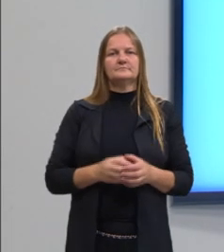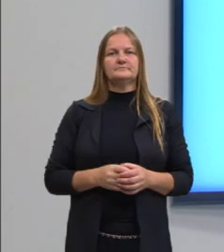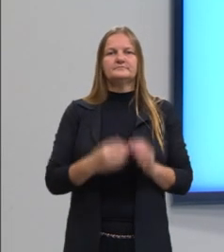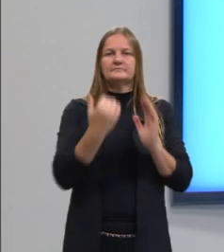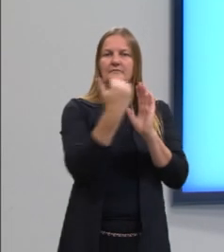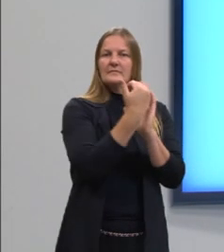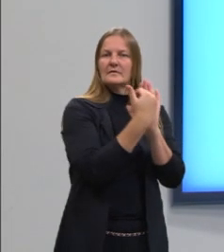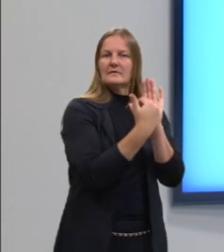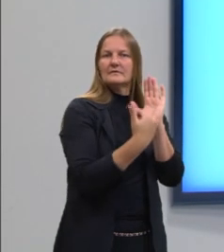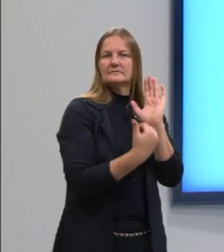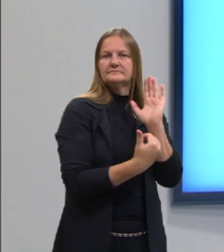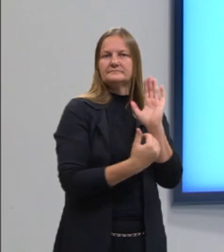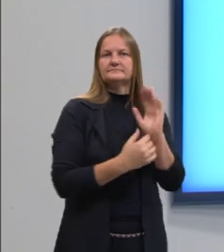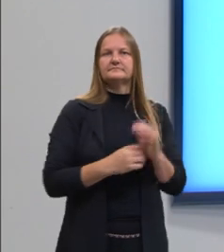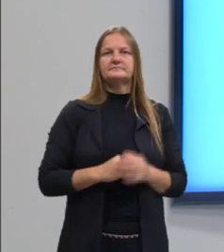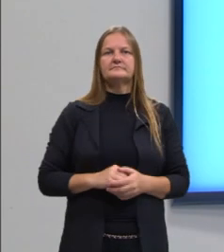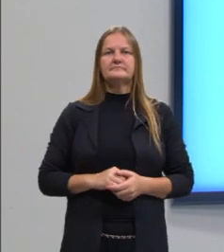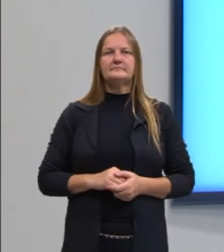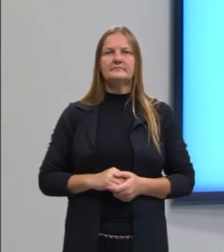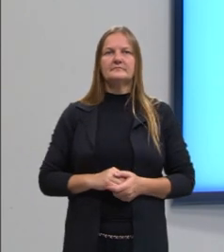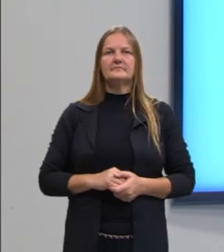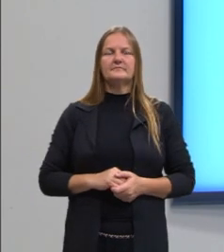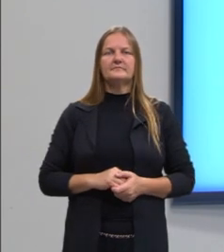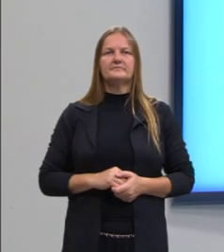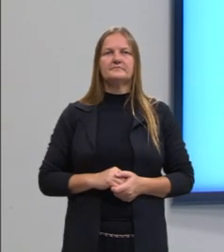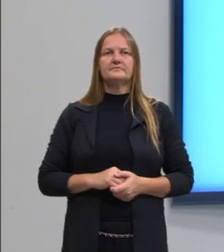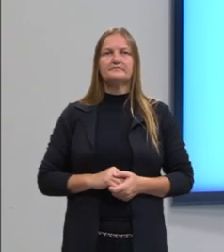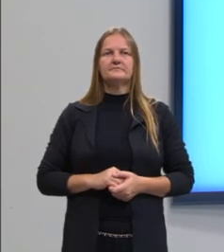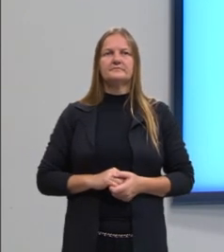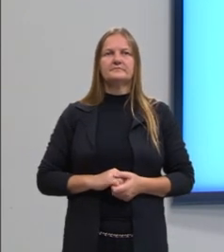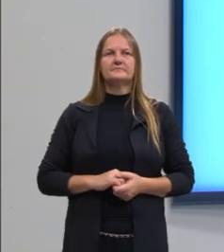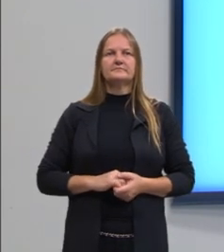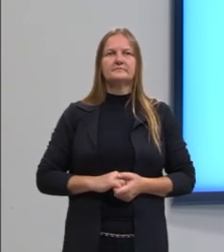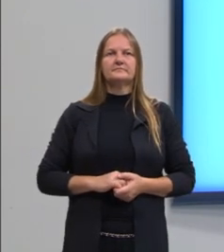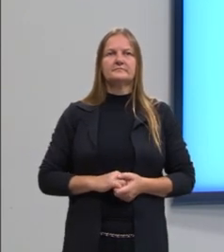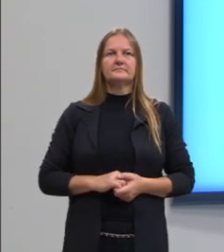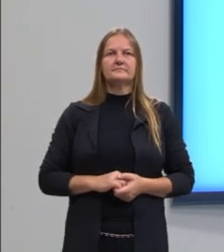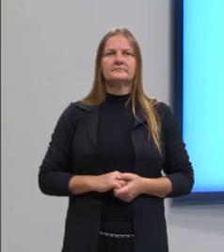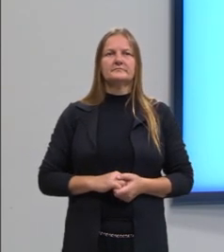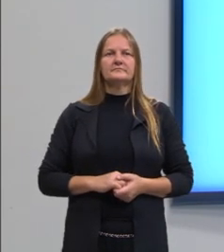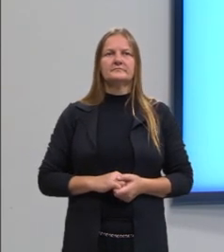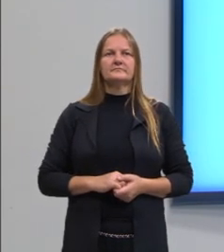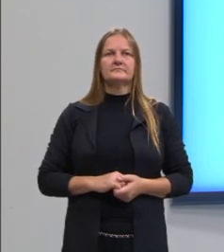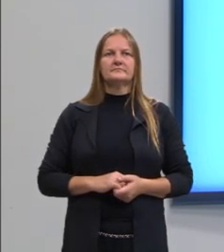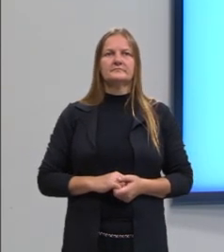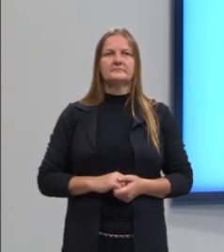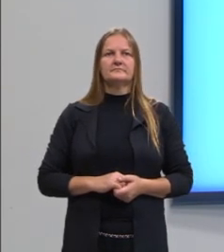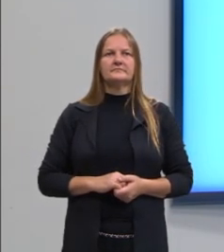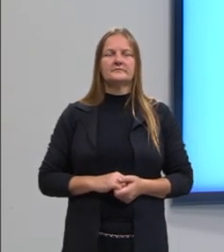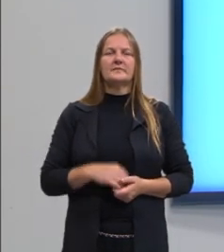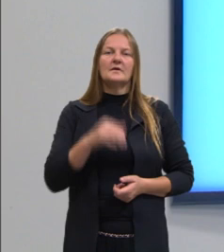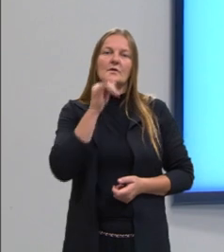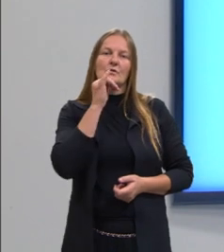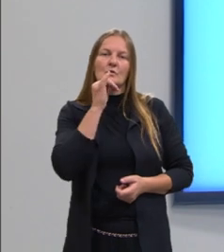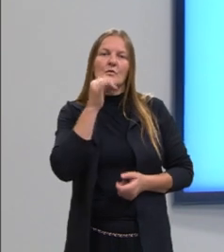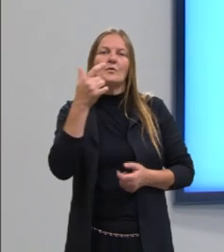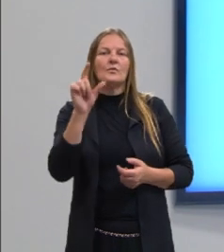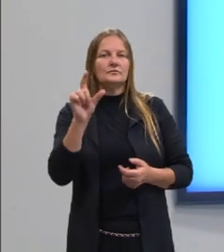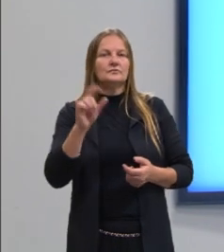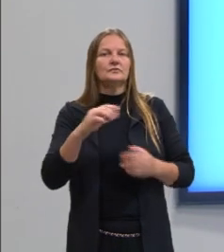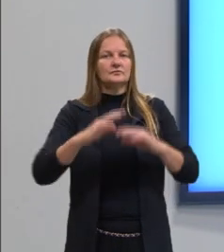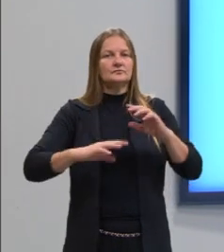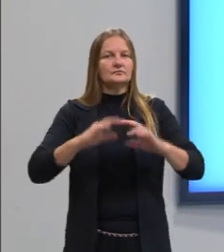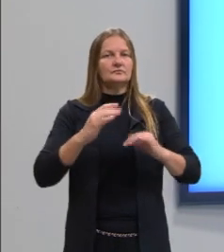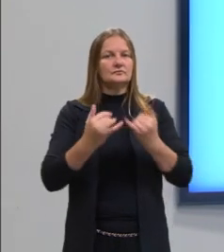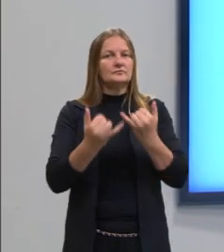no nosso entendimento. Conjunto de animais, conjunto de pessoas, conjunto de panelas. Olha só, agora,